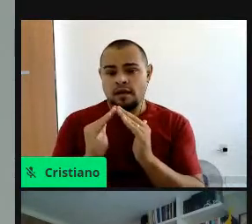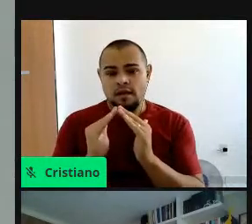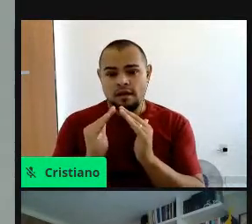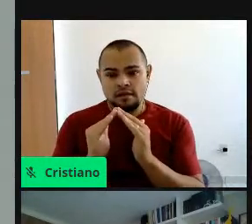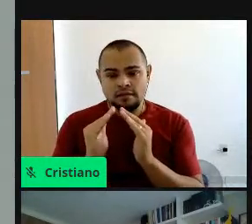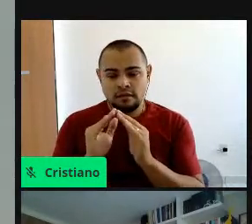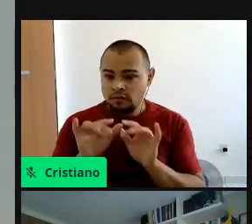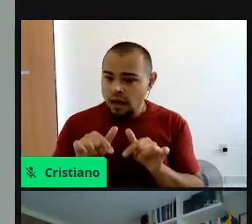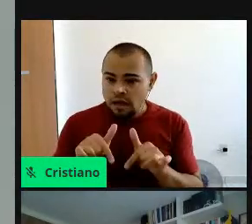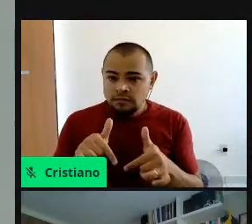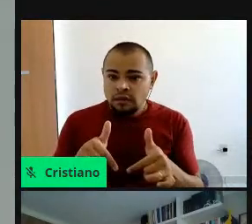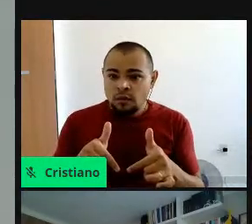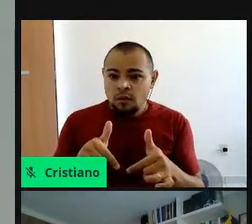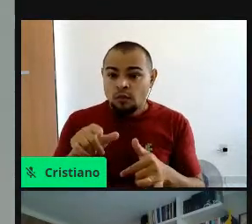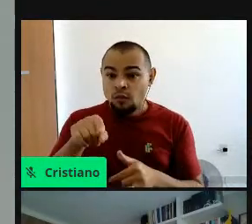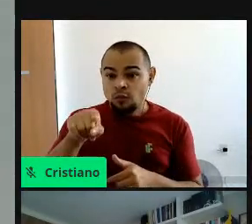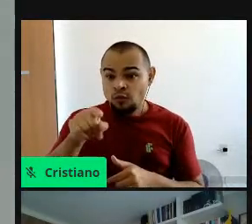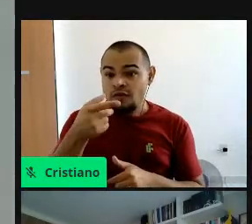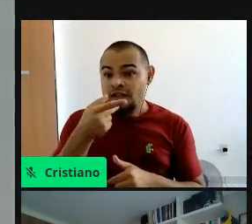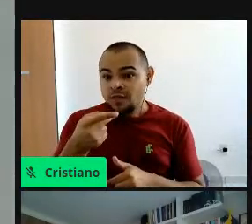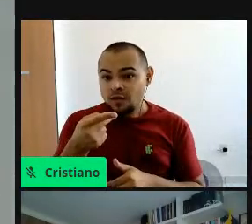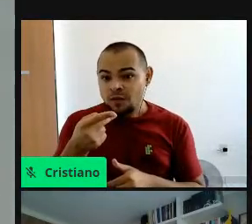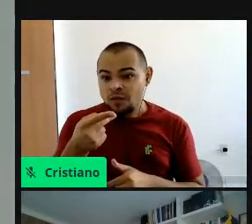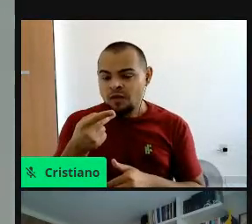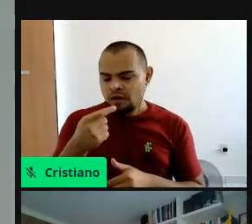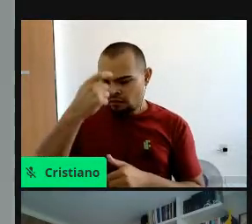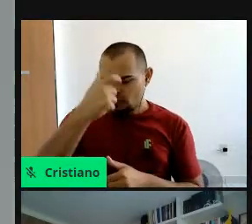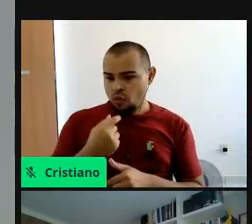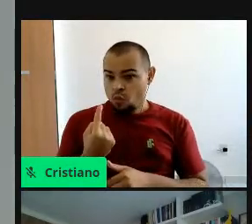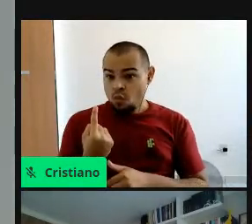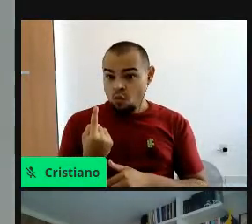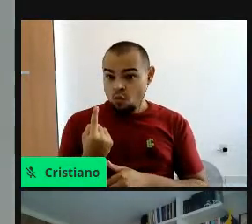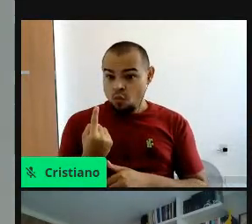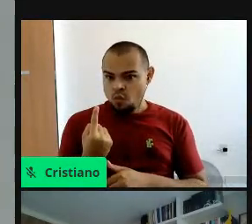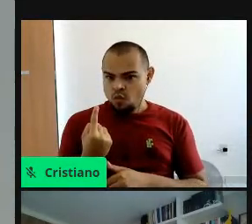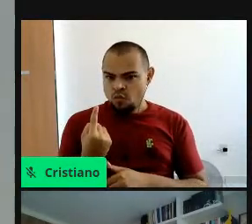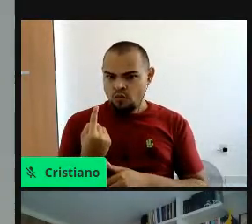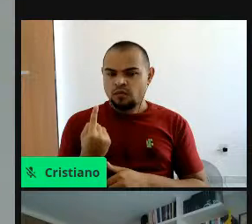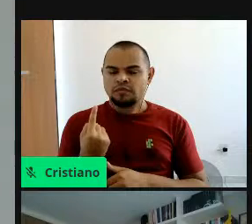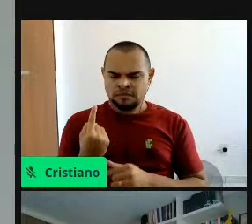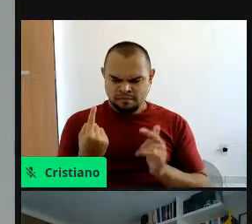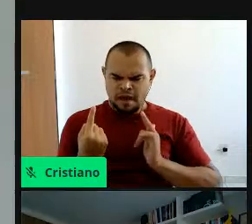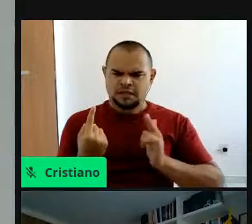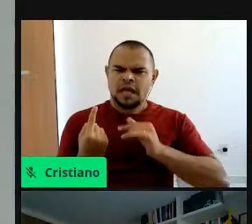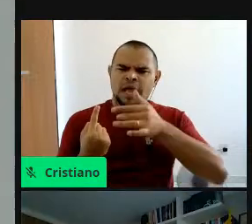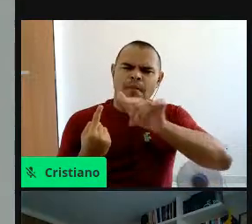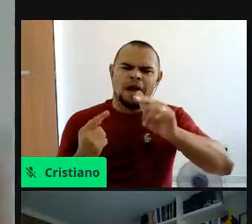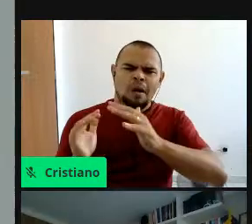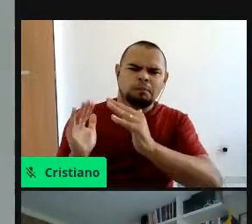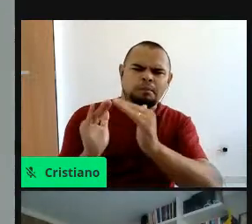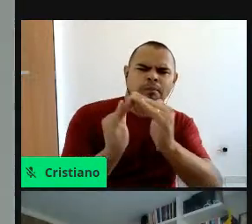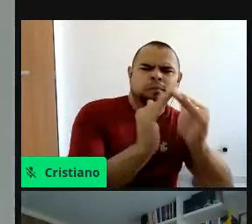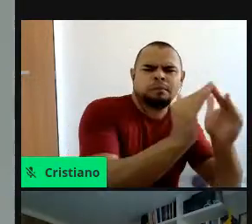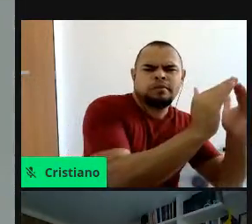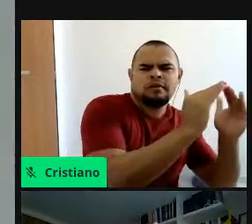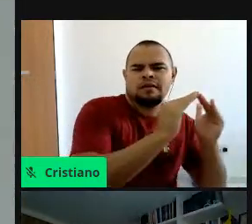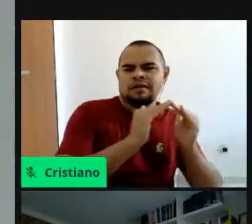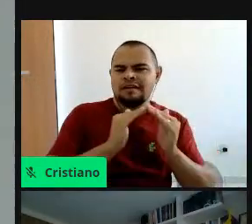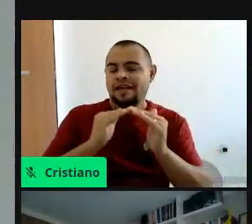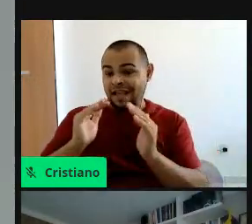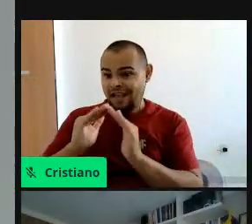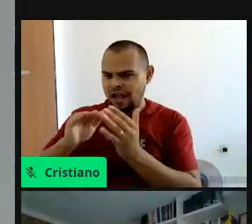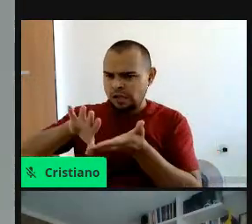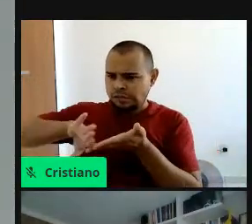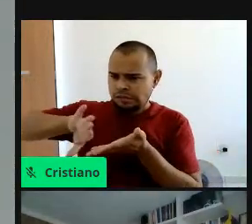as nossas atitudes, porque como você falou, é só um, né, isso representa só o consumo de uma pessoa, mas multiplica aí pela quantidade de